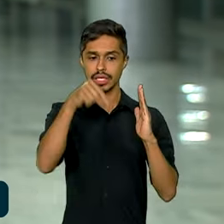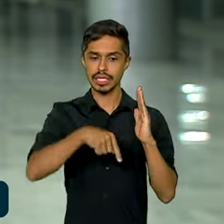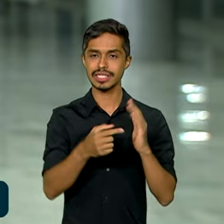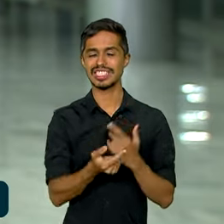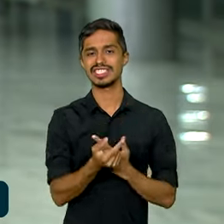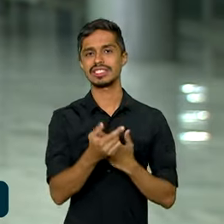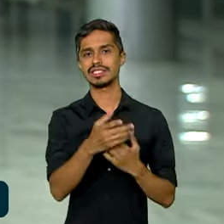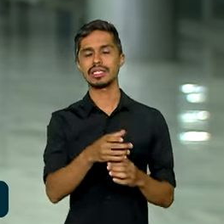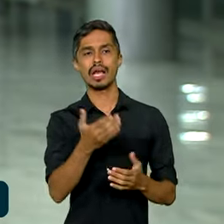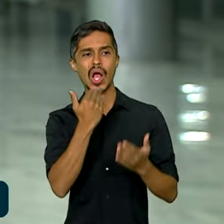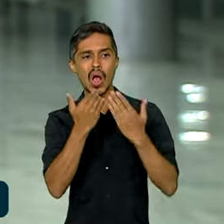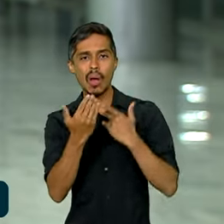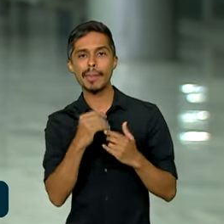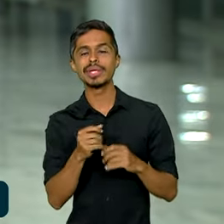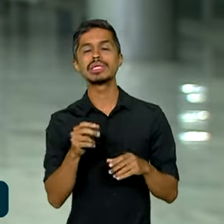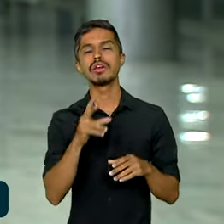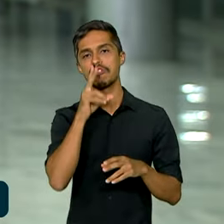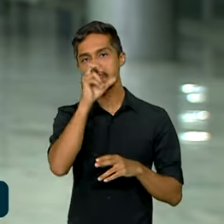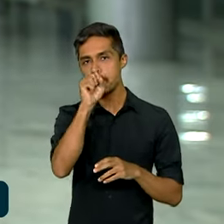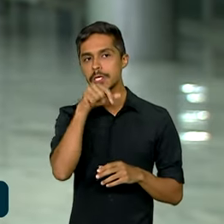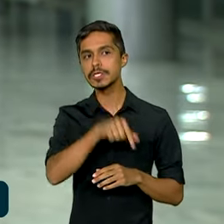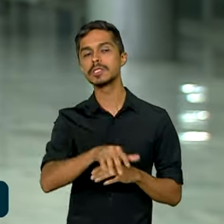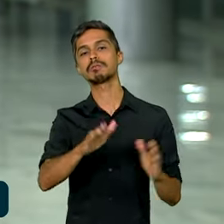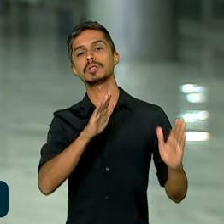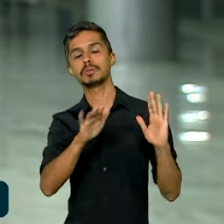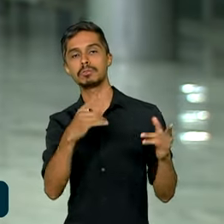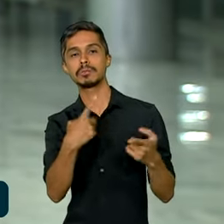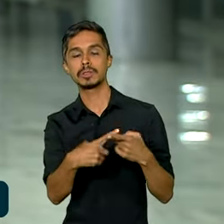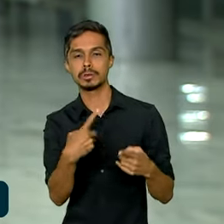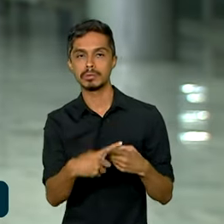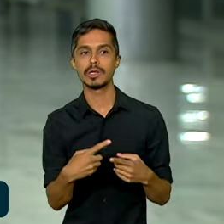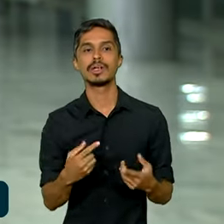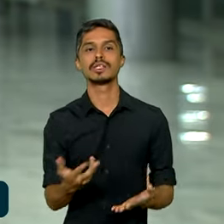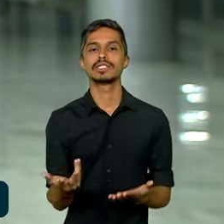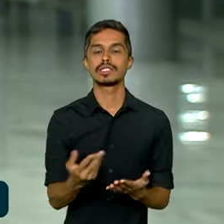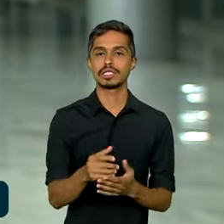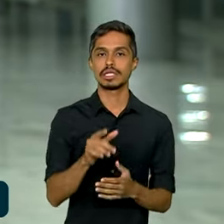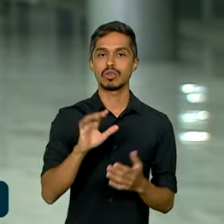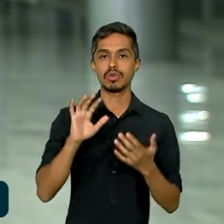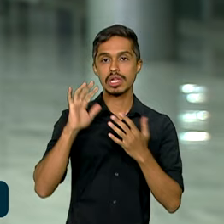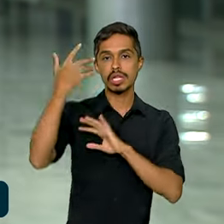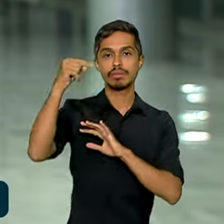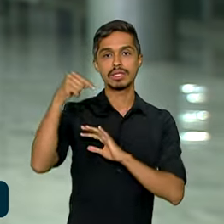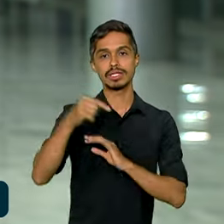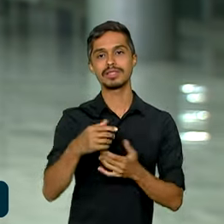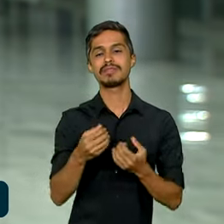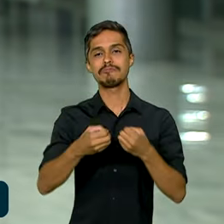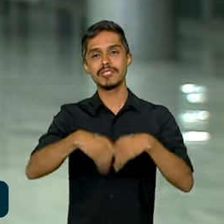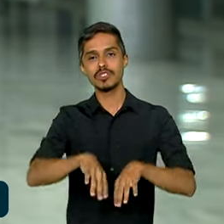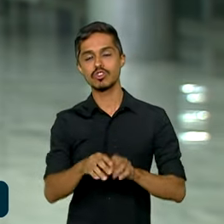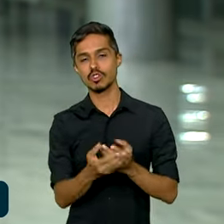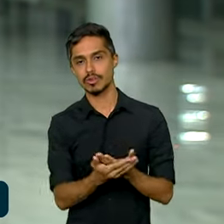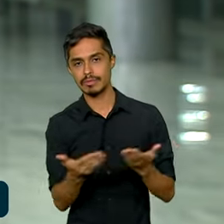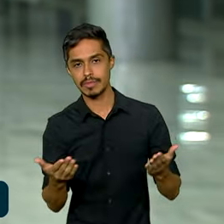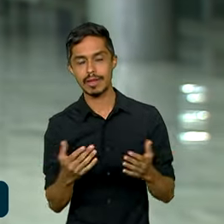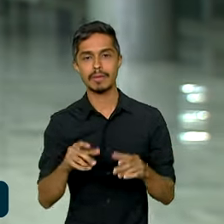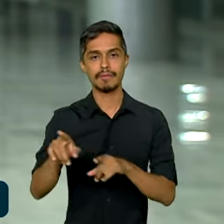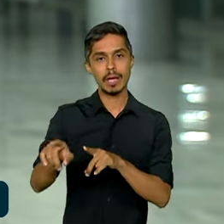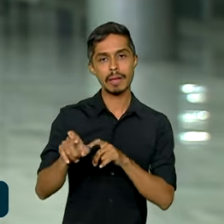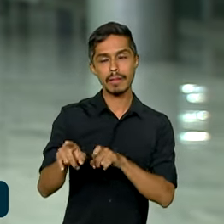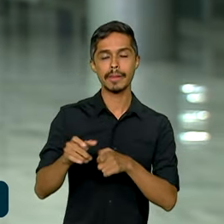alimentos costuma ganhar força neste período por conta das condições climáticas desfavoráveis para a